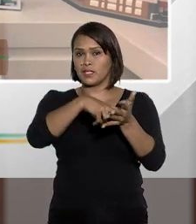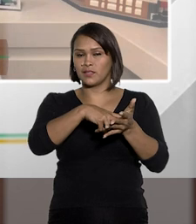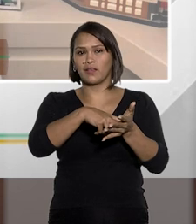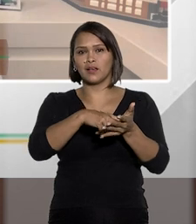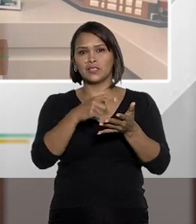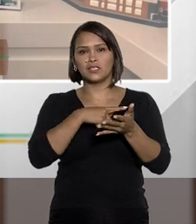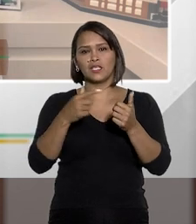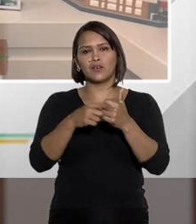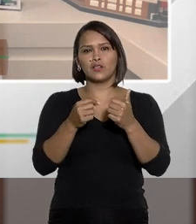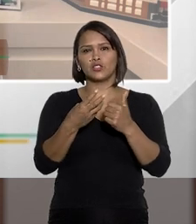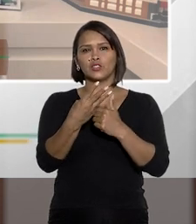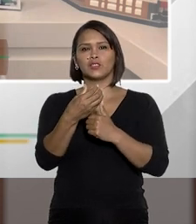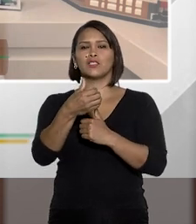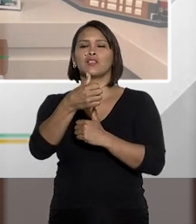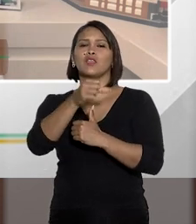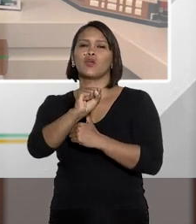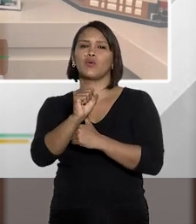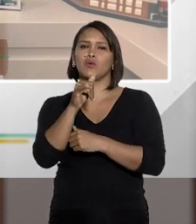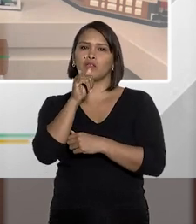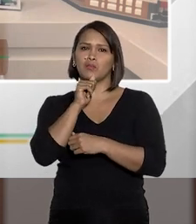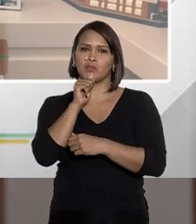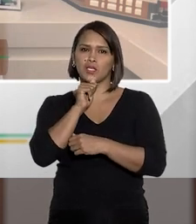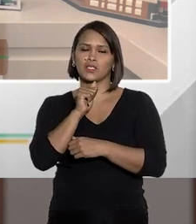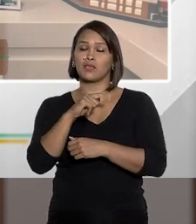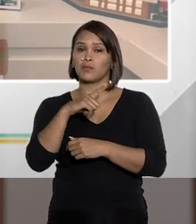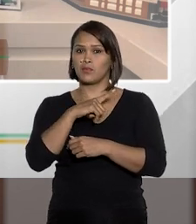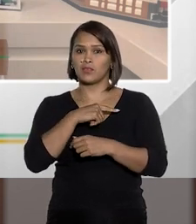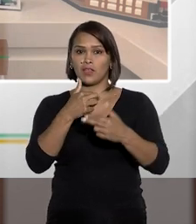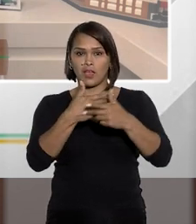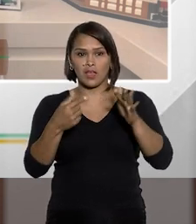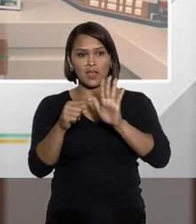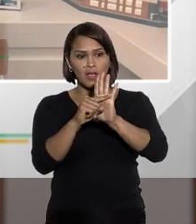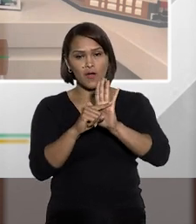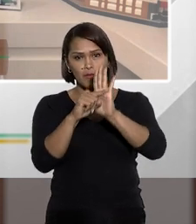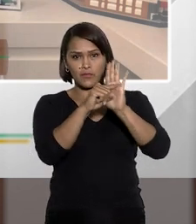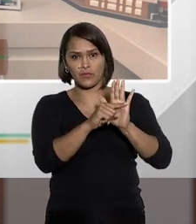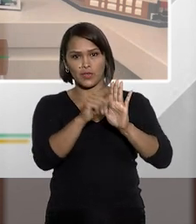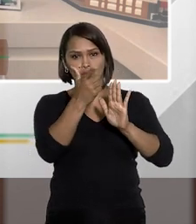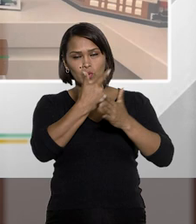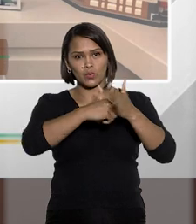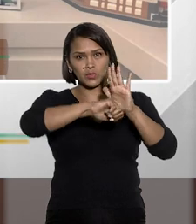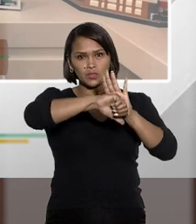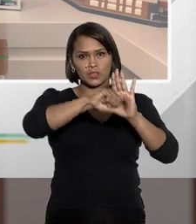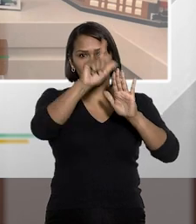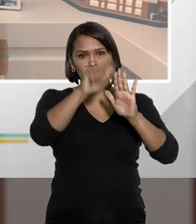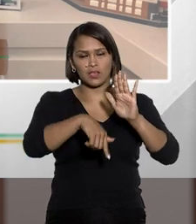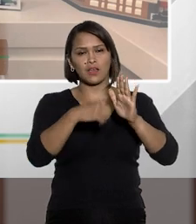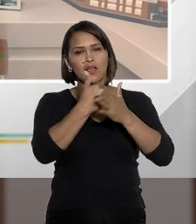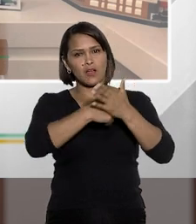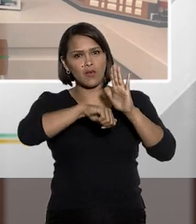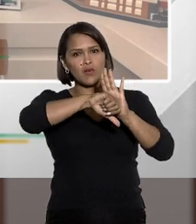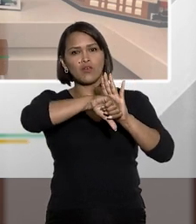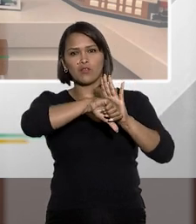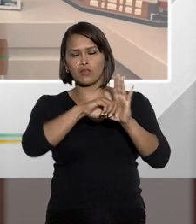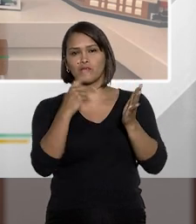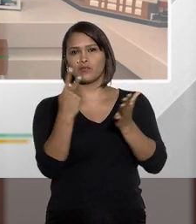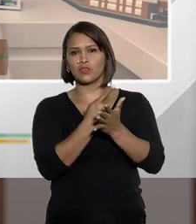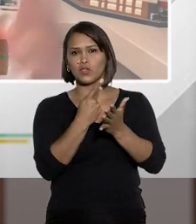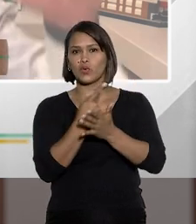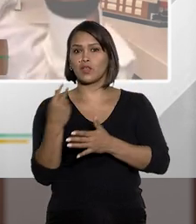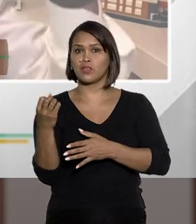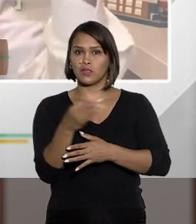penais. Você tem aí até o artigo 38, por exemplo. Existem figuras delituosas que são figuras